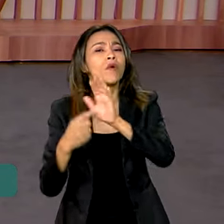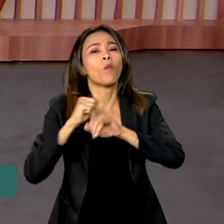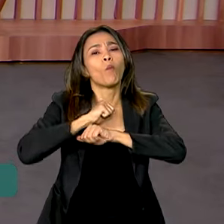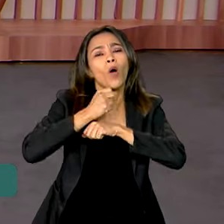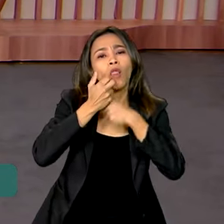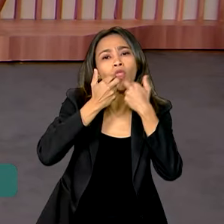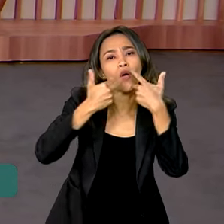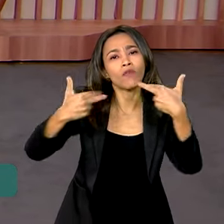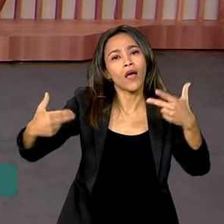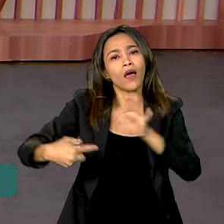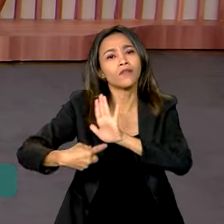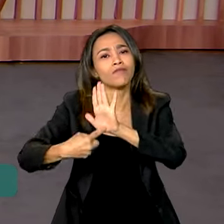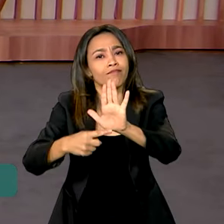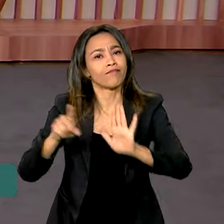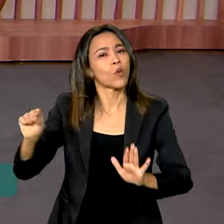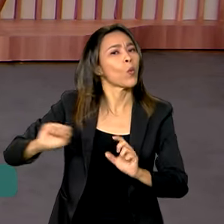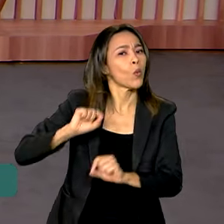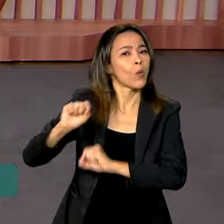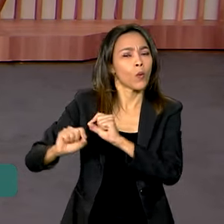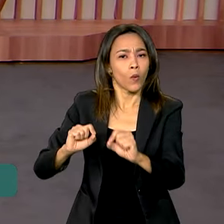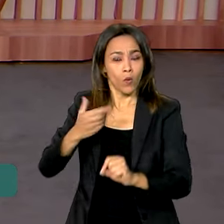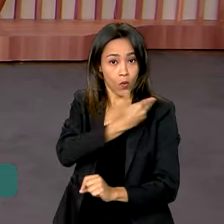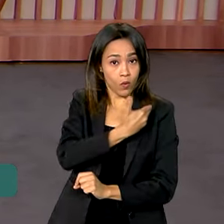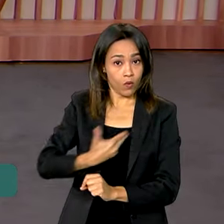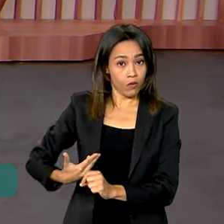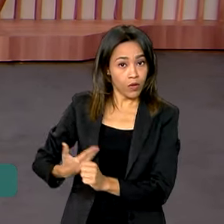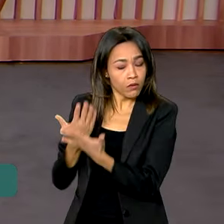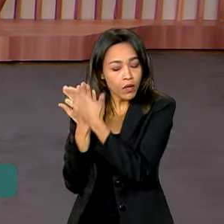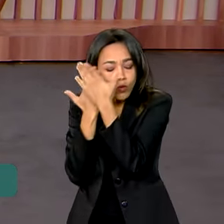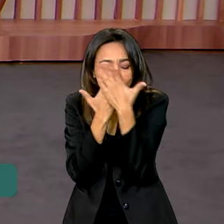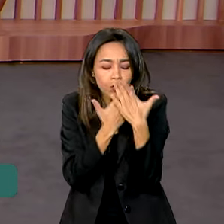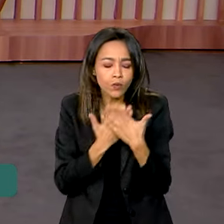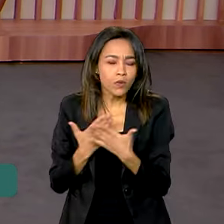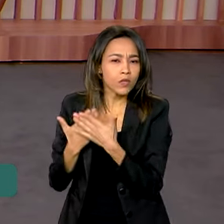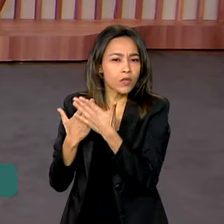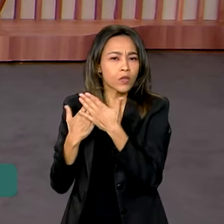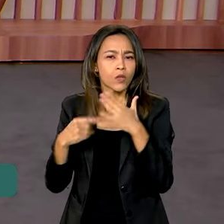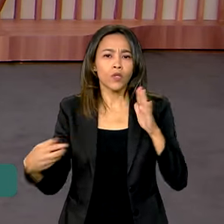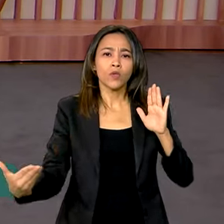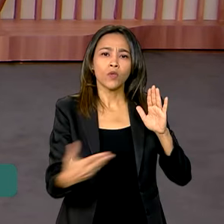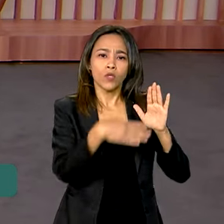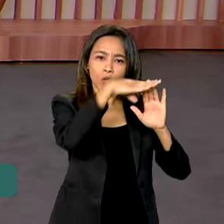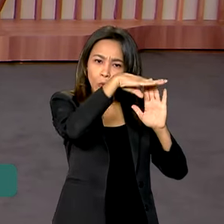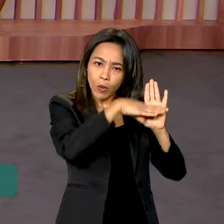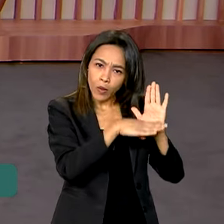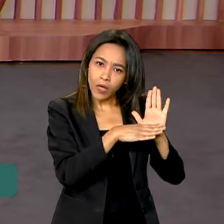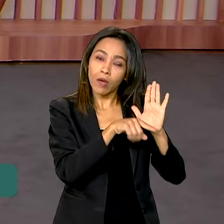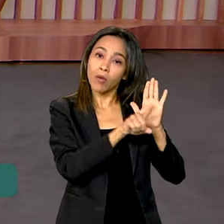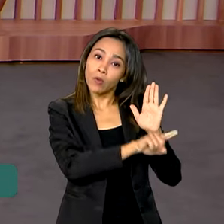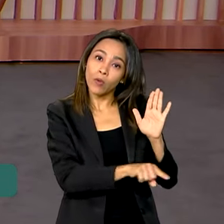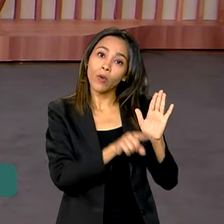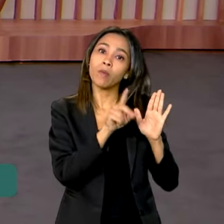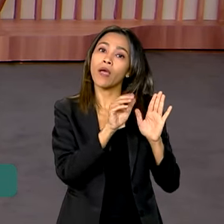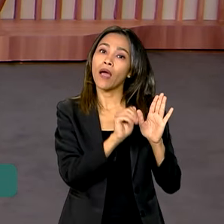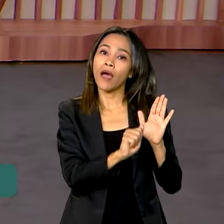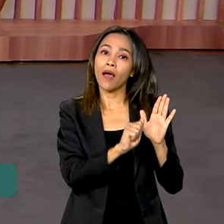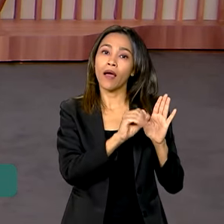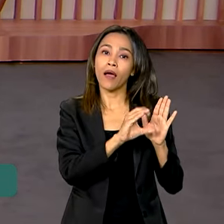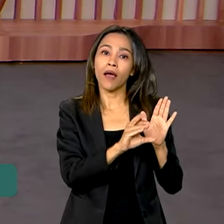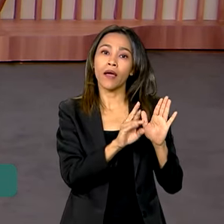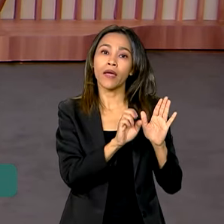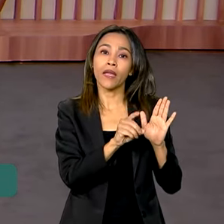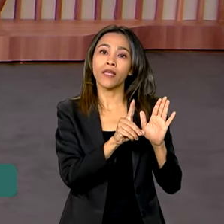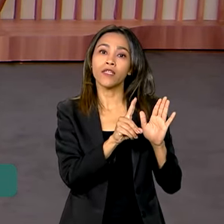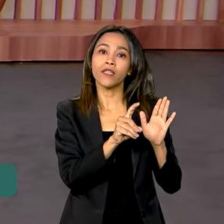Natália, está estudando uma possibilidade pelo programa Acredita de dar crédito a quem está no Cade Único. Então, é